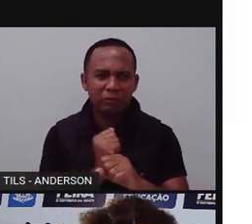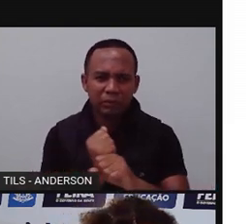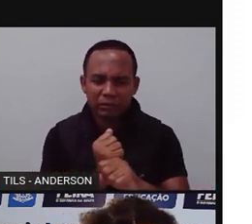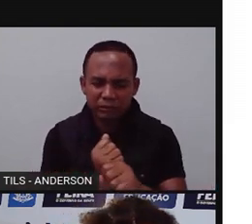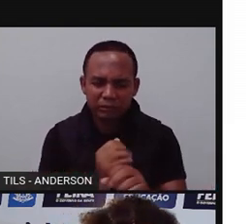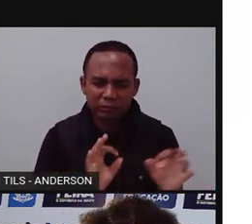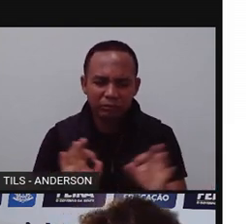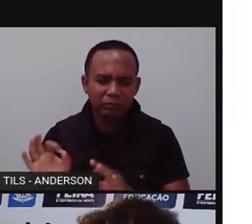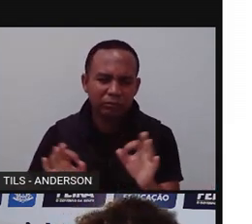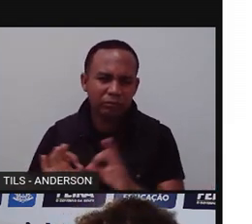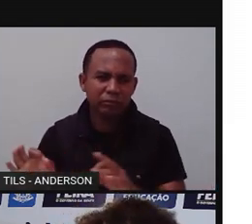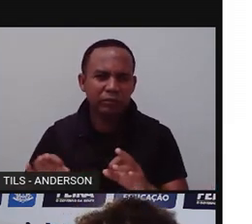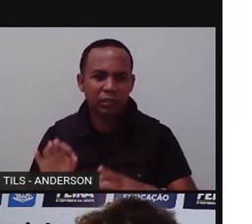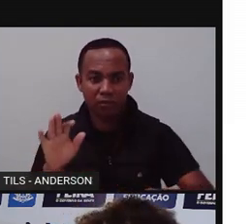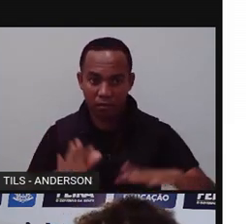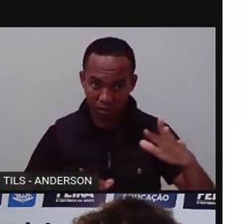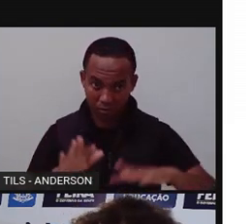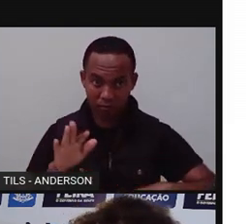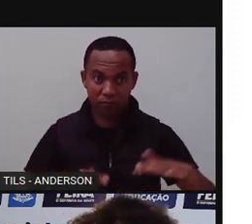acaba causando, né?